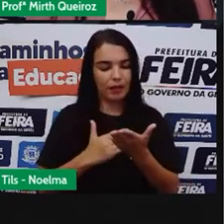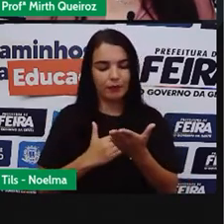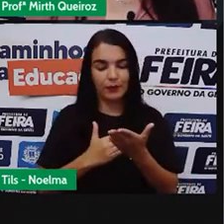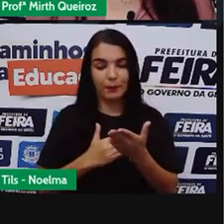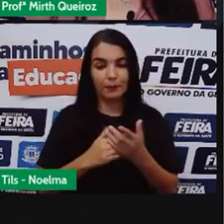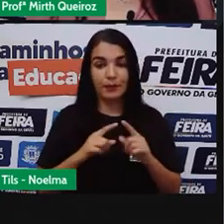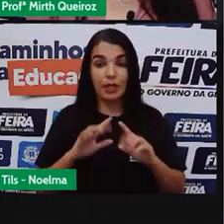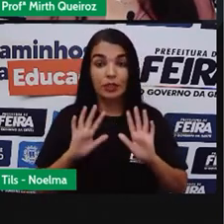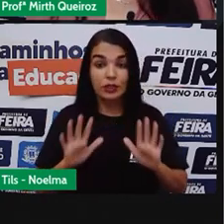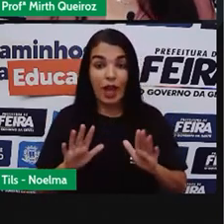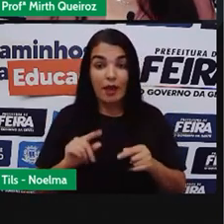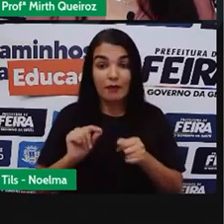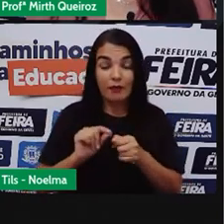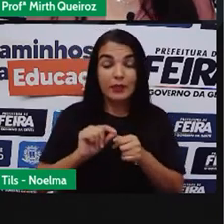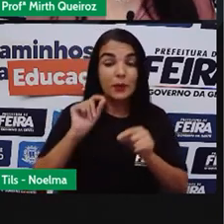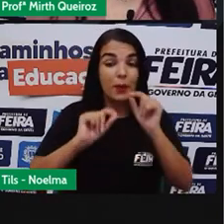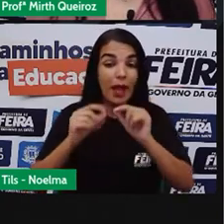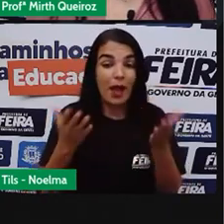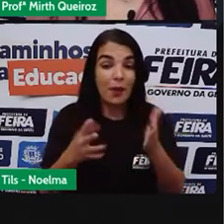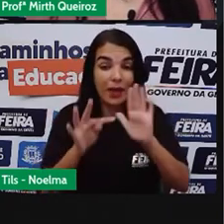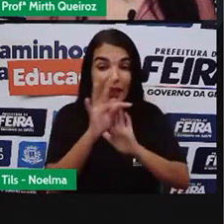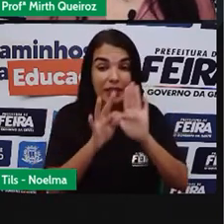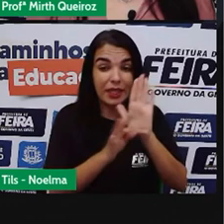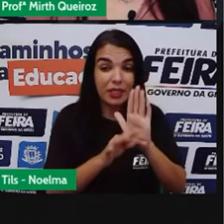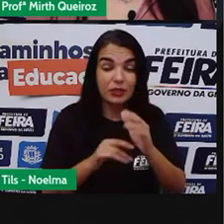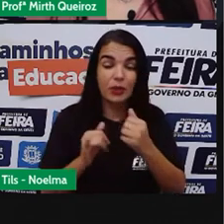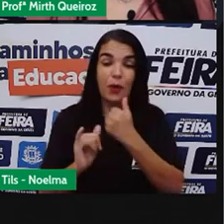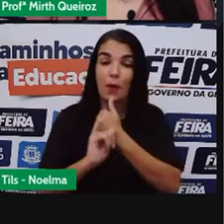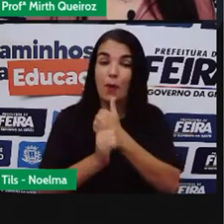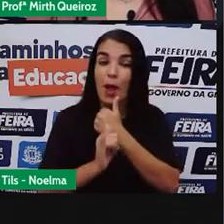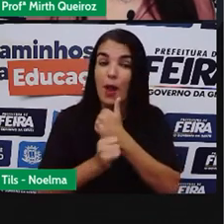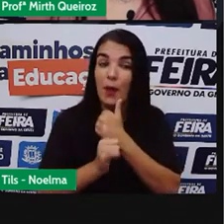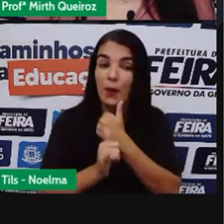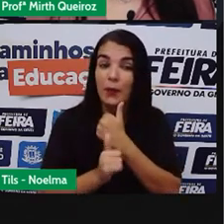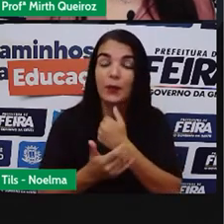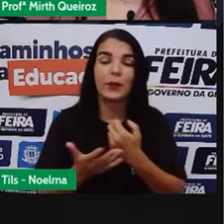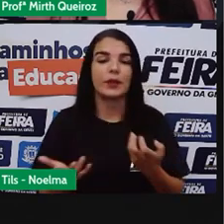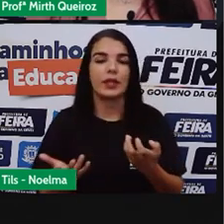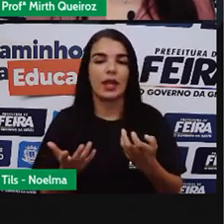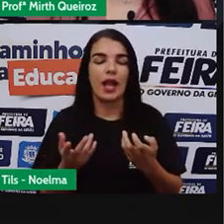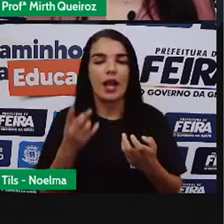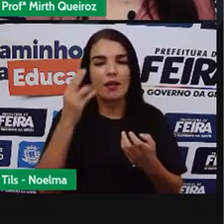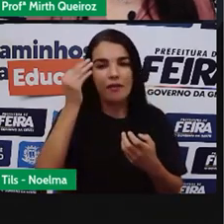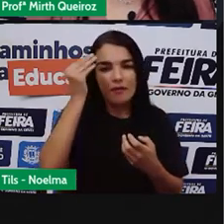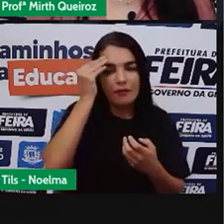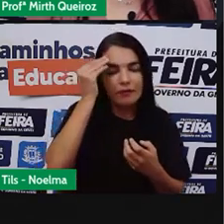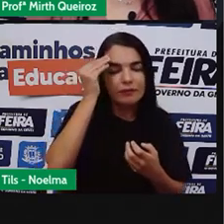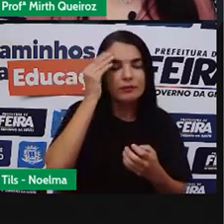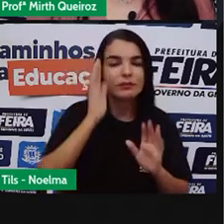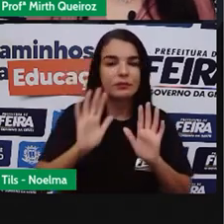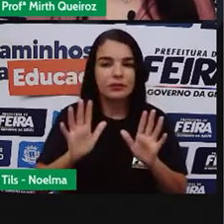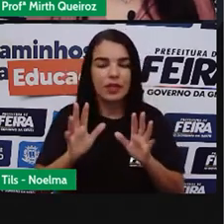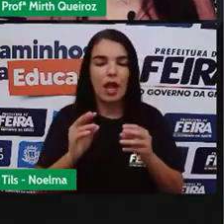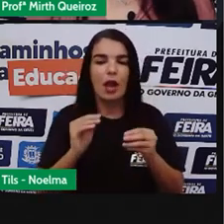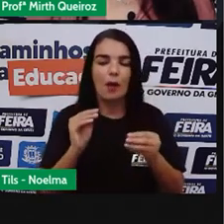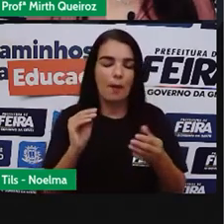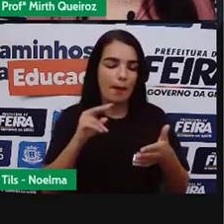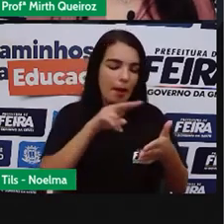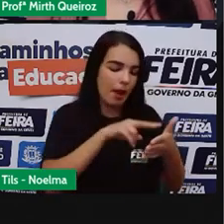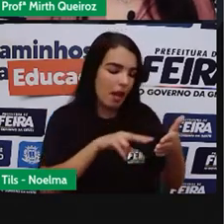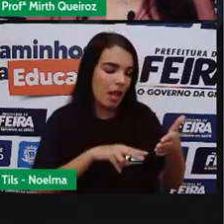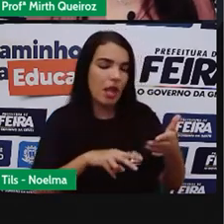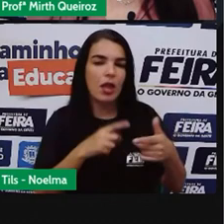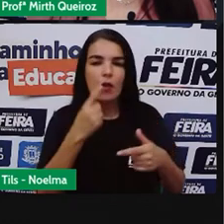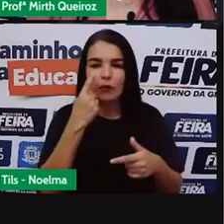interpretação desta crônica, né? Que a gente fez graças à nossa compreensão em relação à leitura.